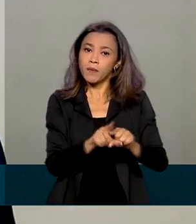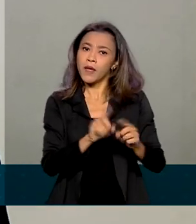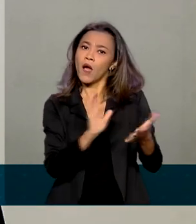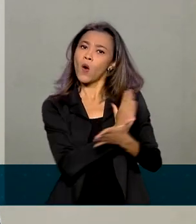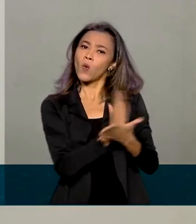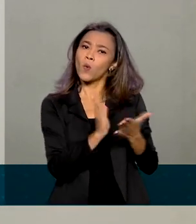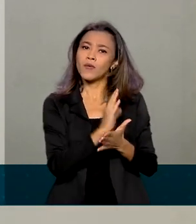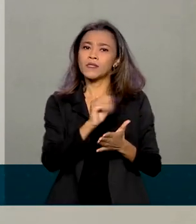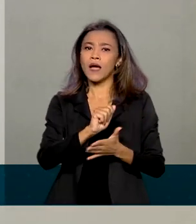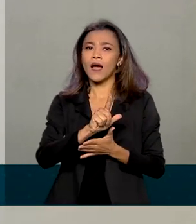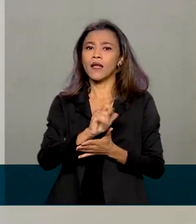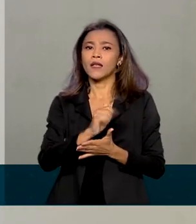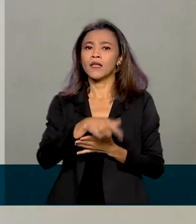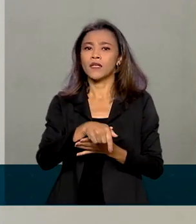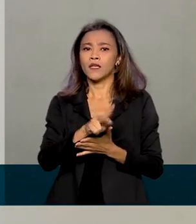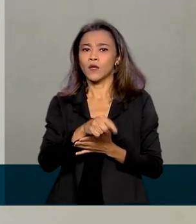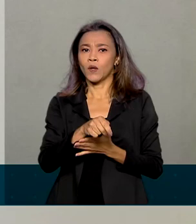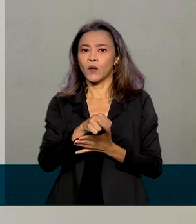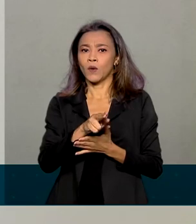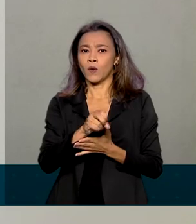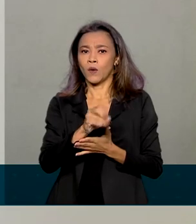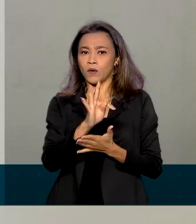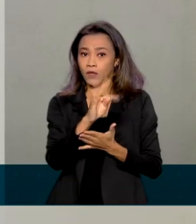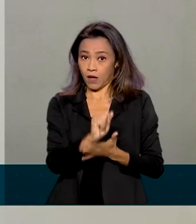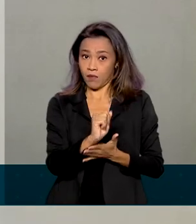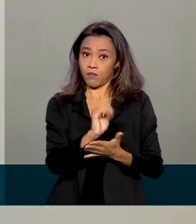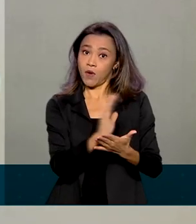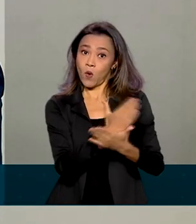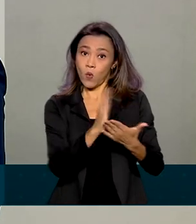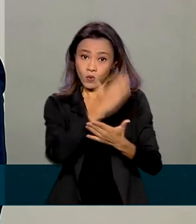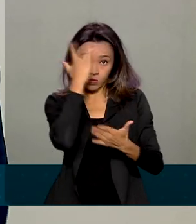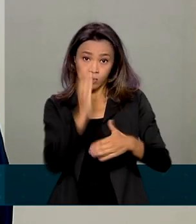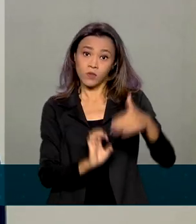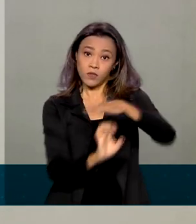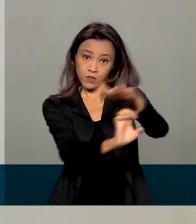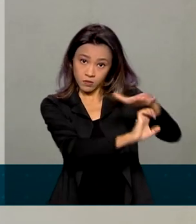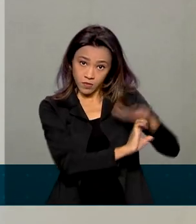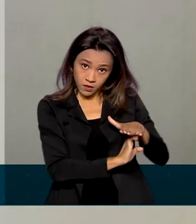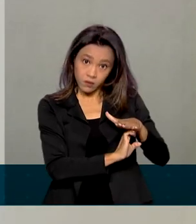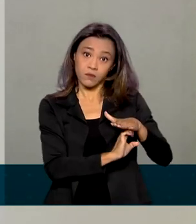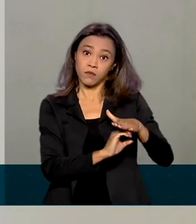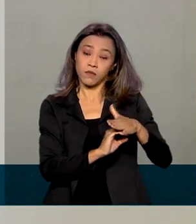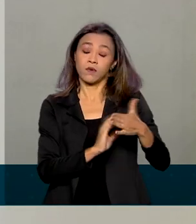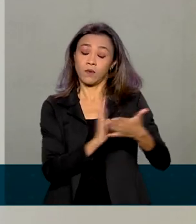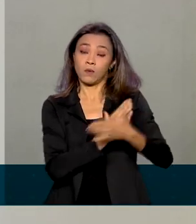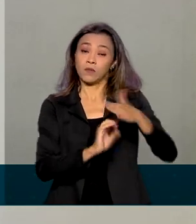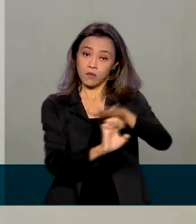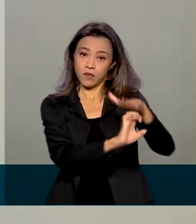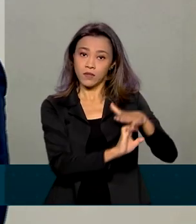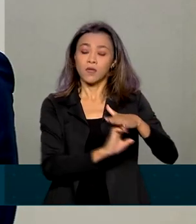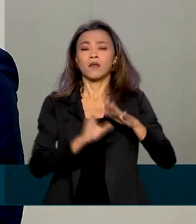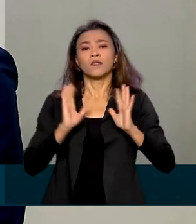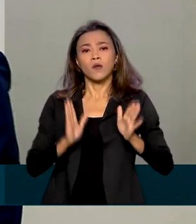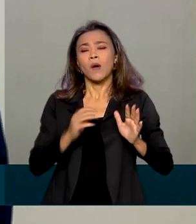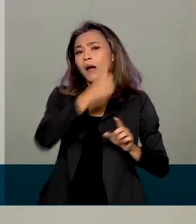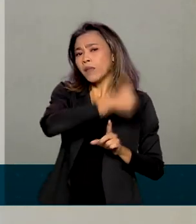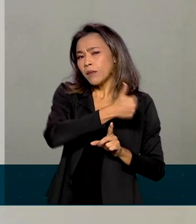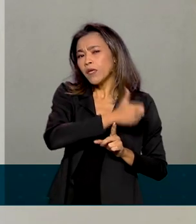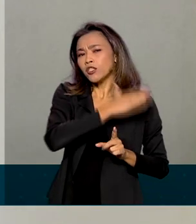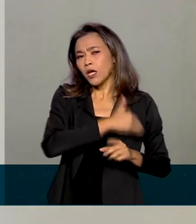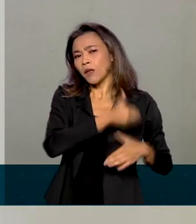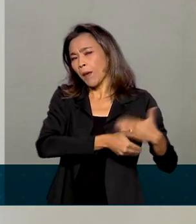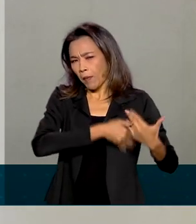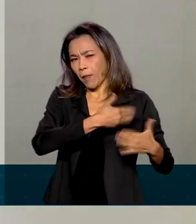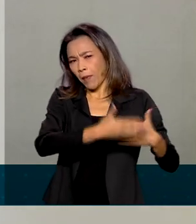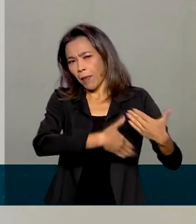jurídicas. Como nós sabemos, a primeira fase da reforma tributária já estava tramitando no